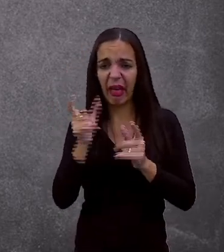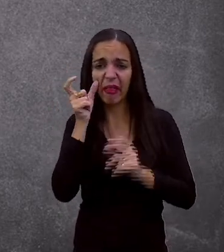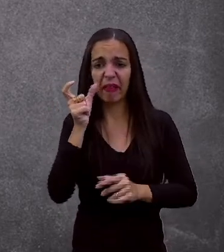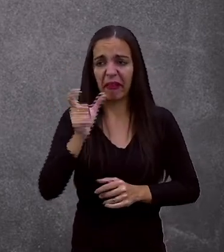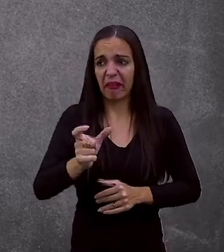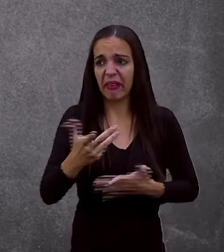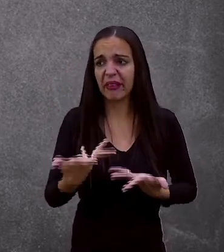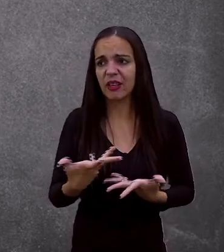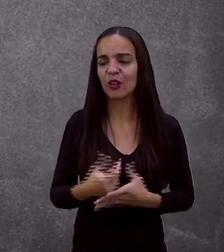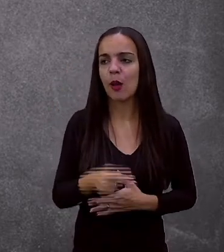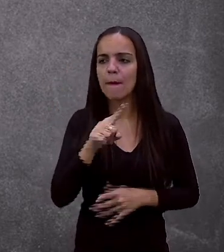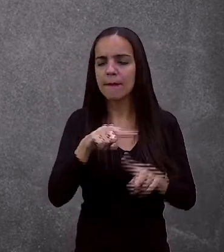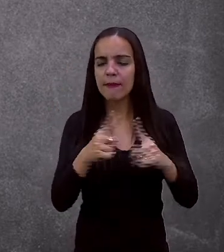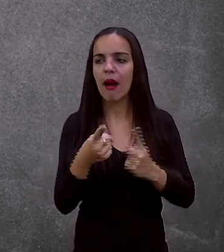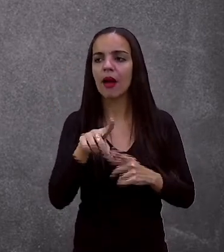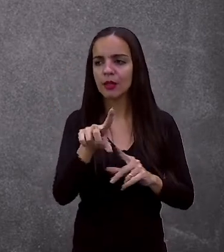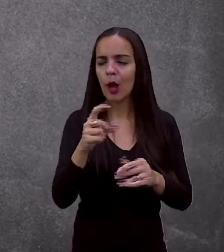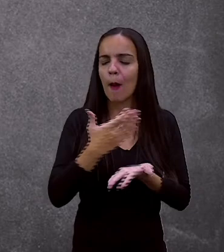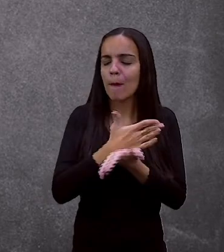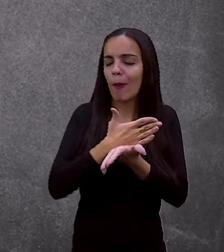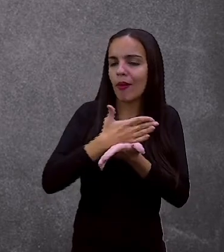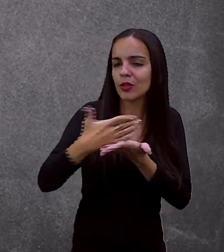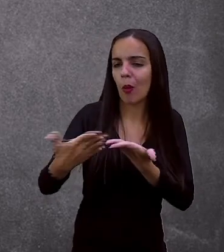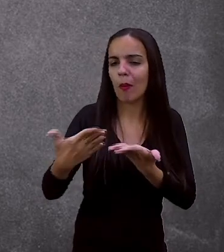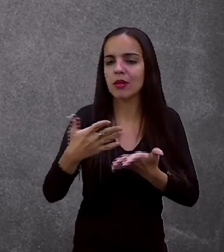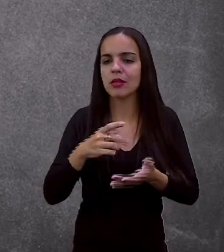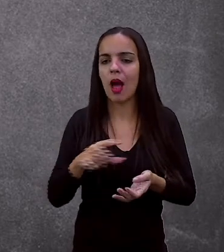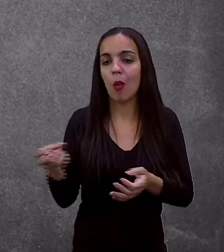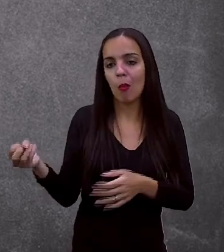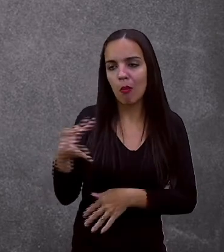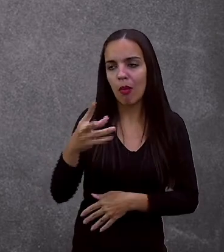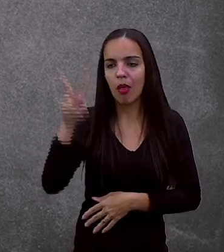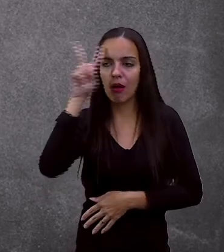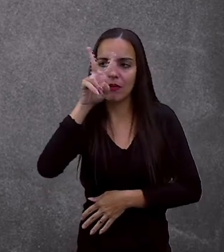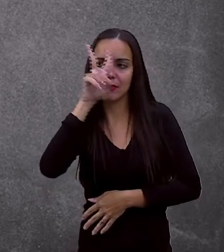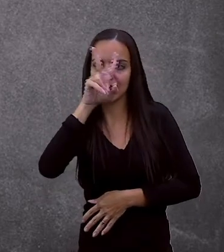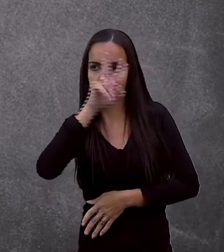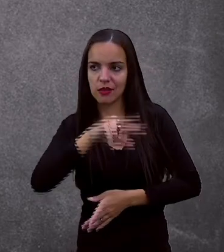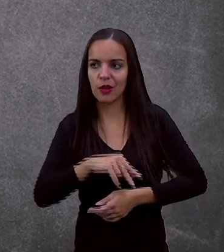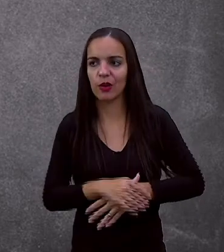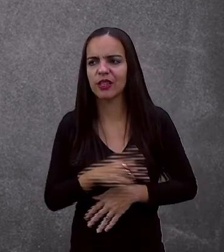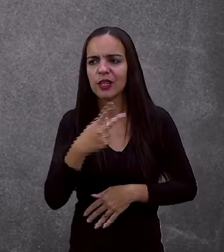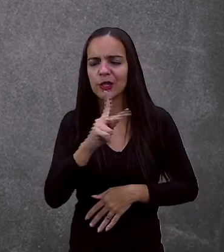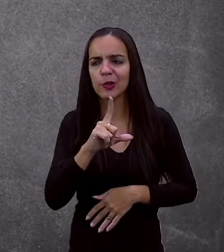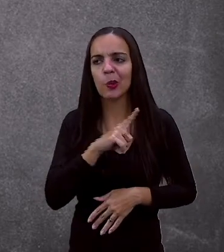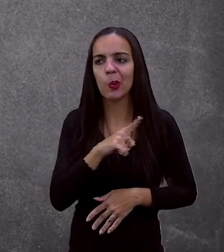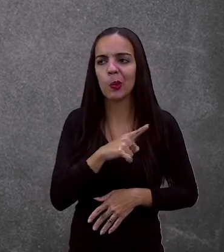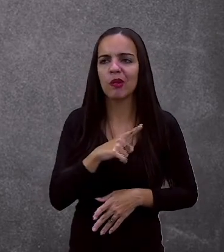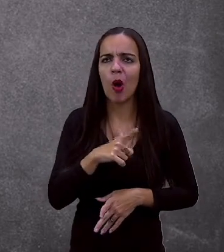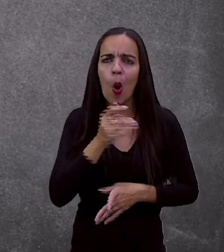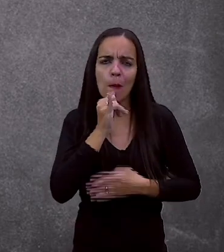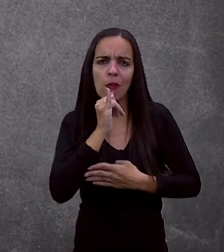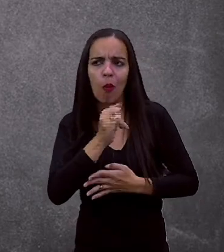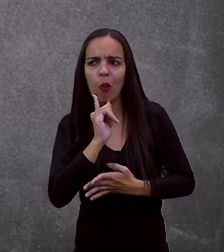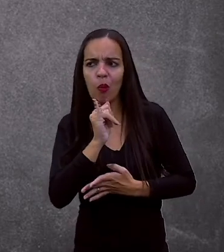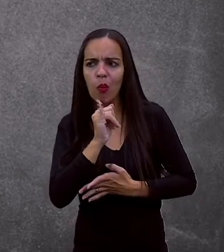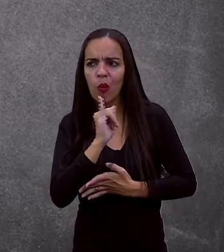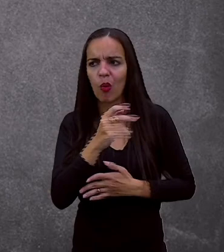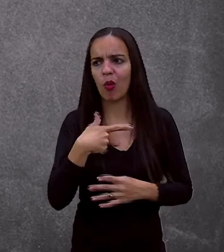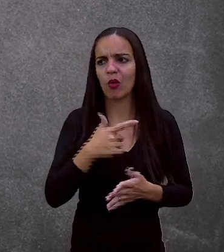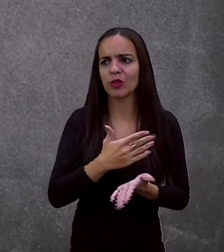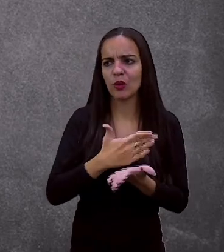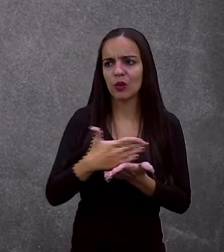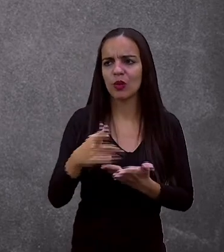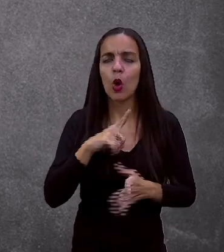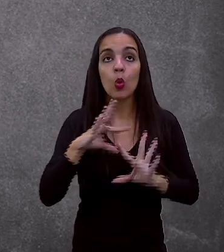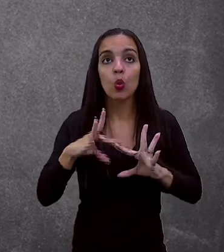Você pode criar. Uma nova história. E registrá-la. Lembrando daquela sequência. Do conto. De todos